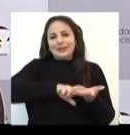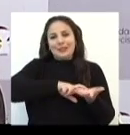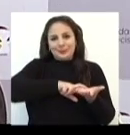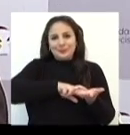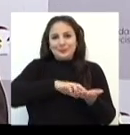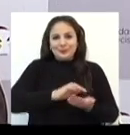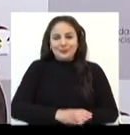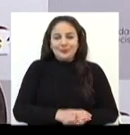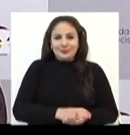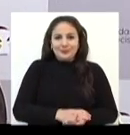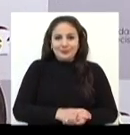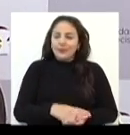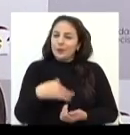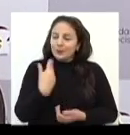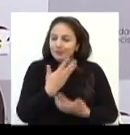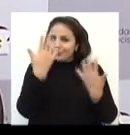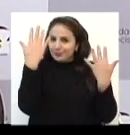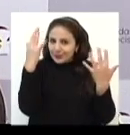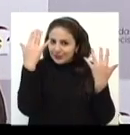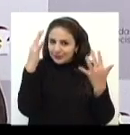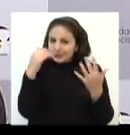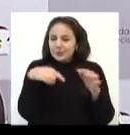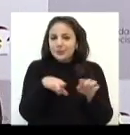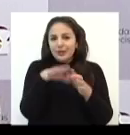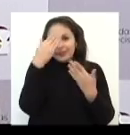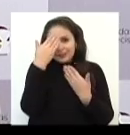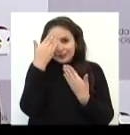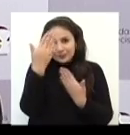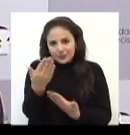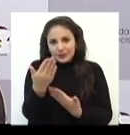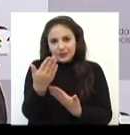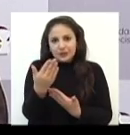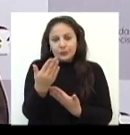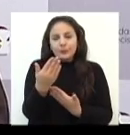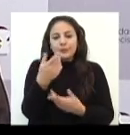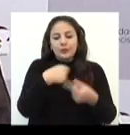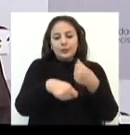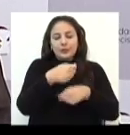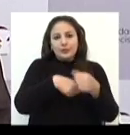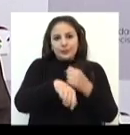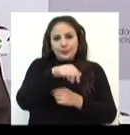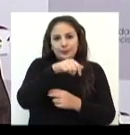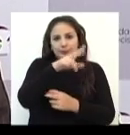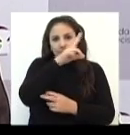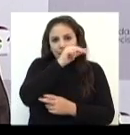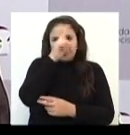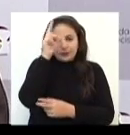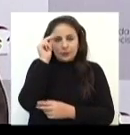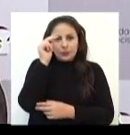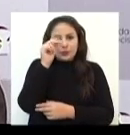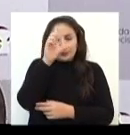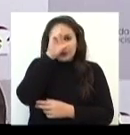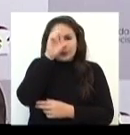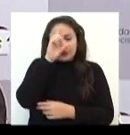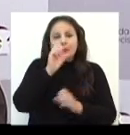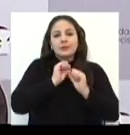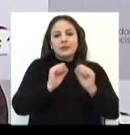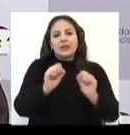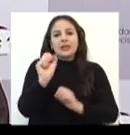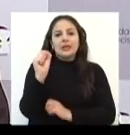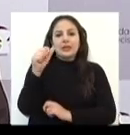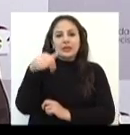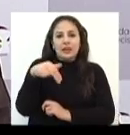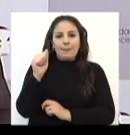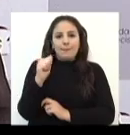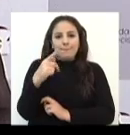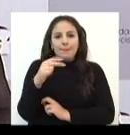nosso parabéns e o nosso agradecimento à administração do prefeito Luciano, a secretária Ana Paula, a todos aqueles envolvidos